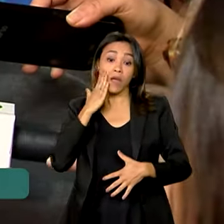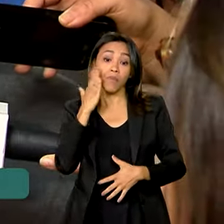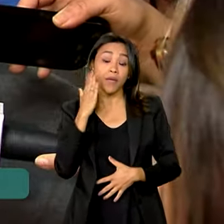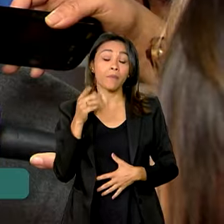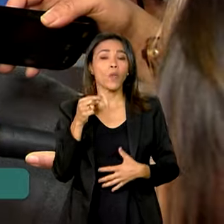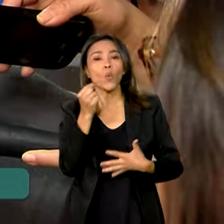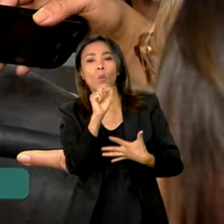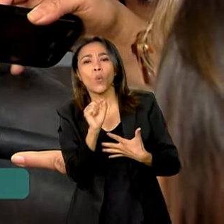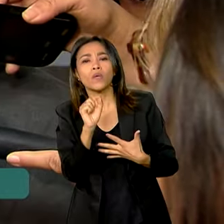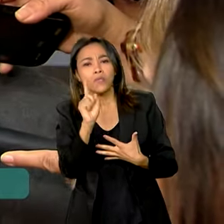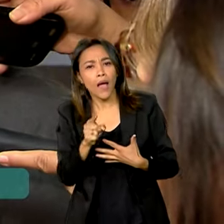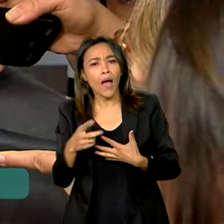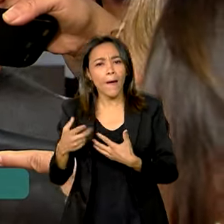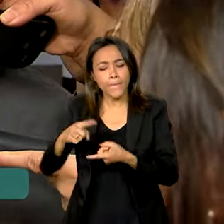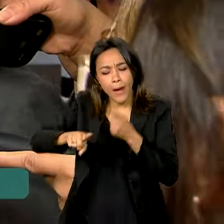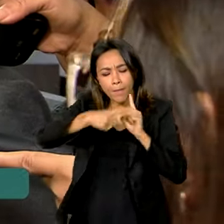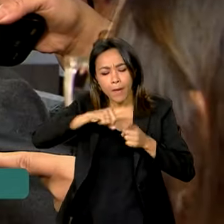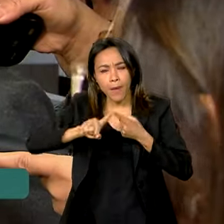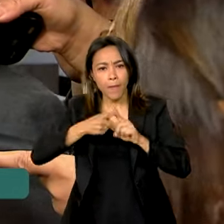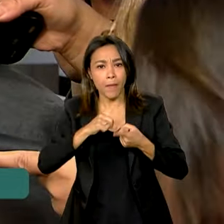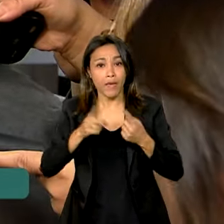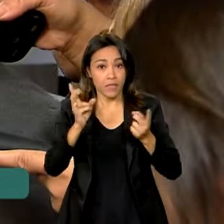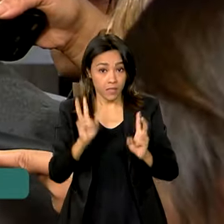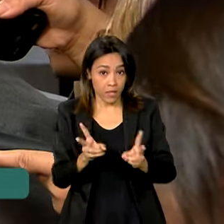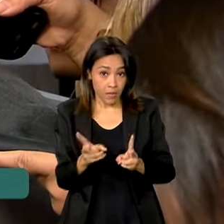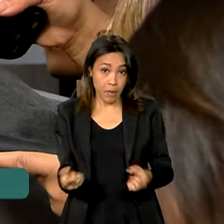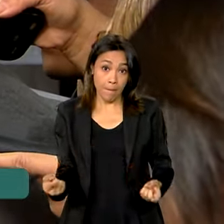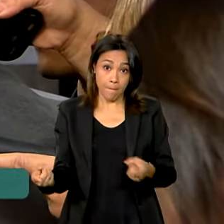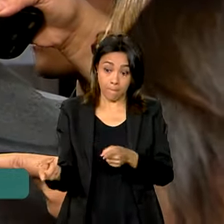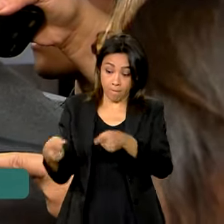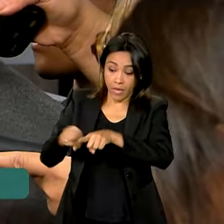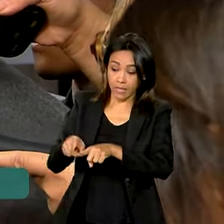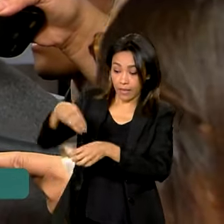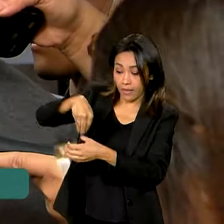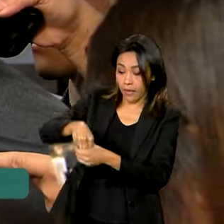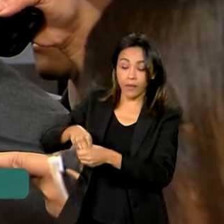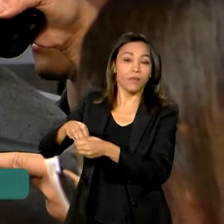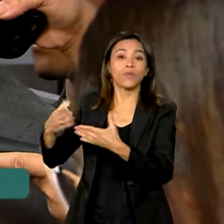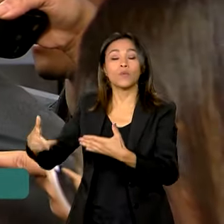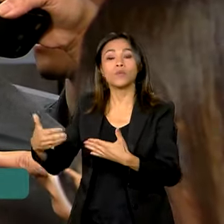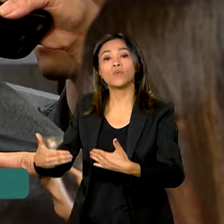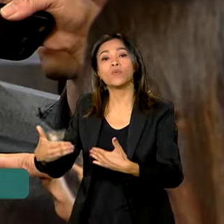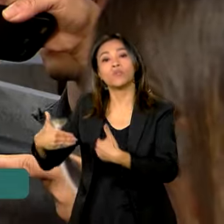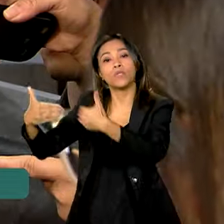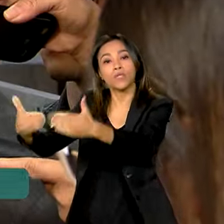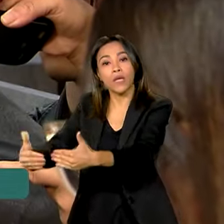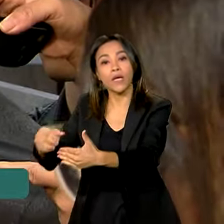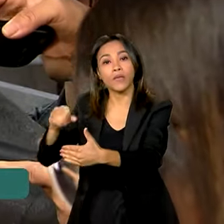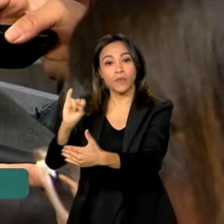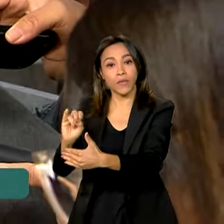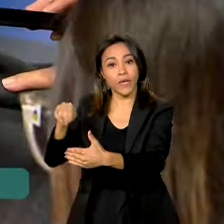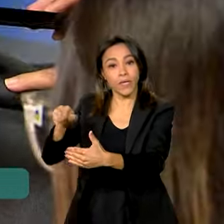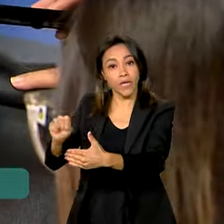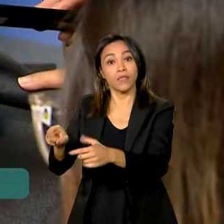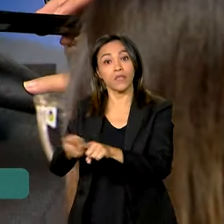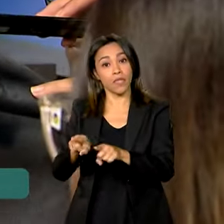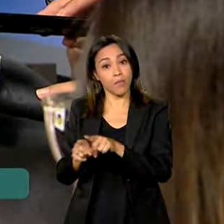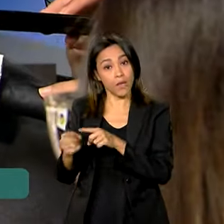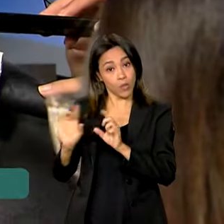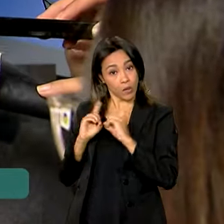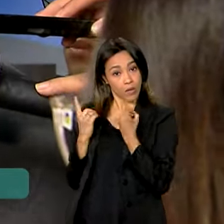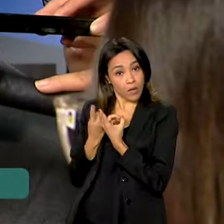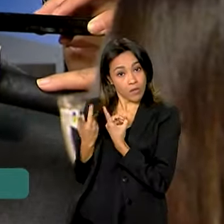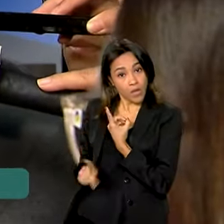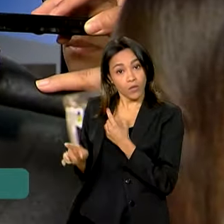Isso está sendo construído em parceria dentro do próprio INSS, com a nossa perícia, o setor da diretoria de perícia médica. 800